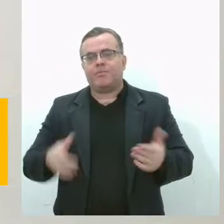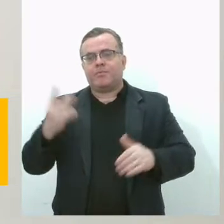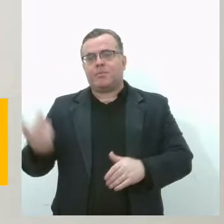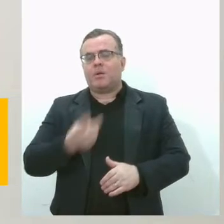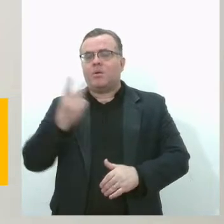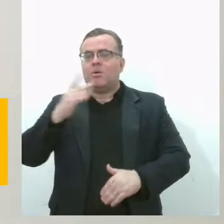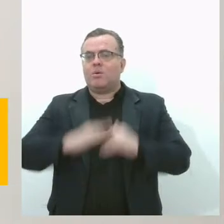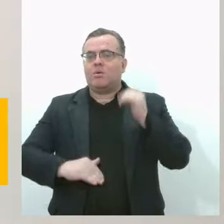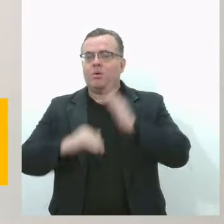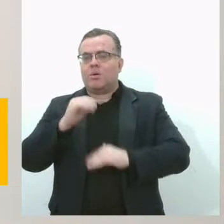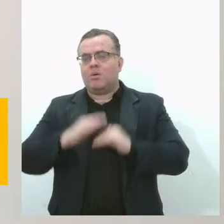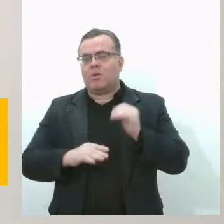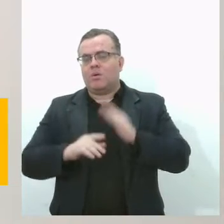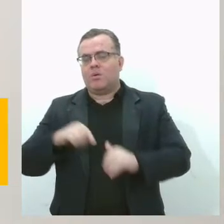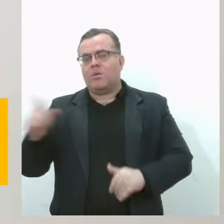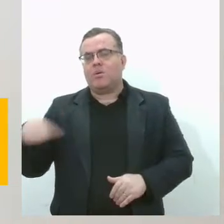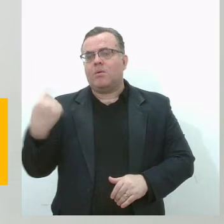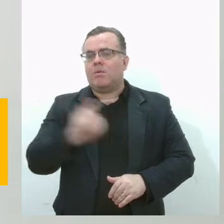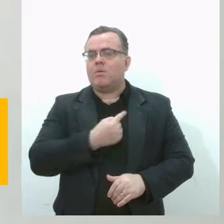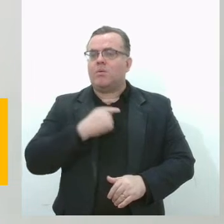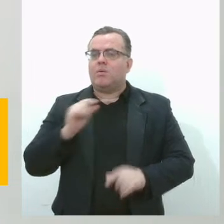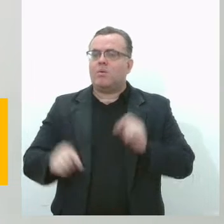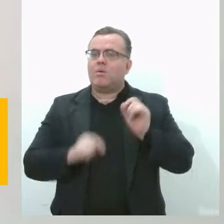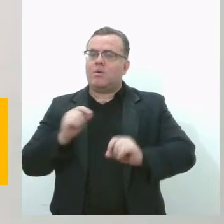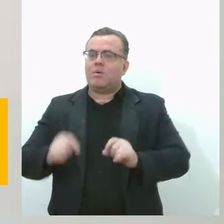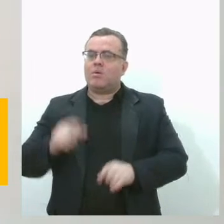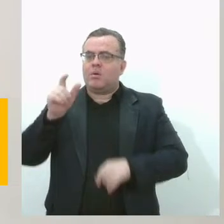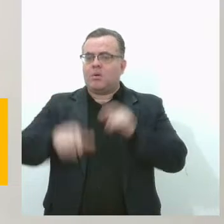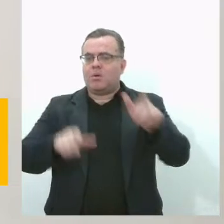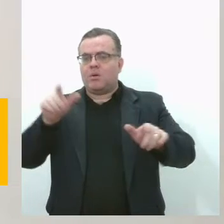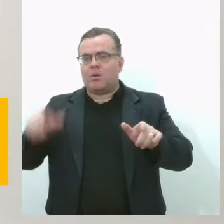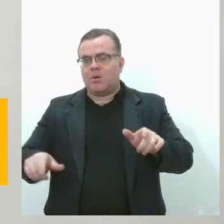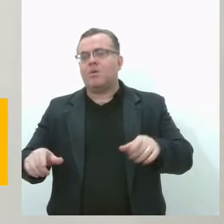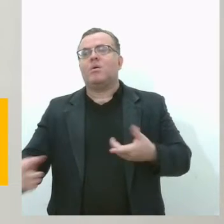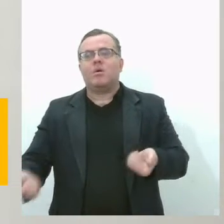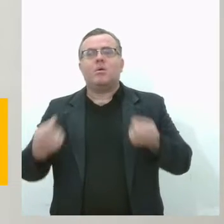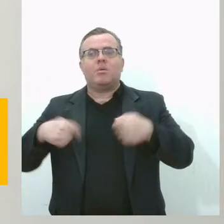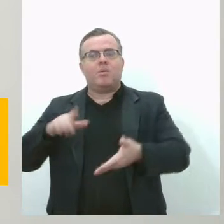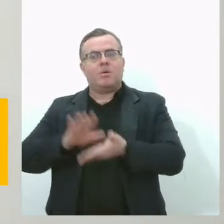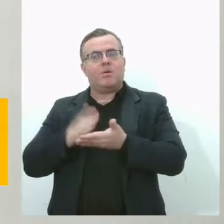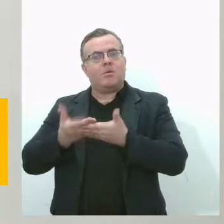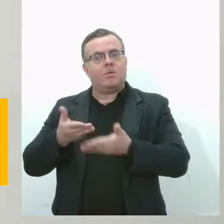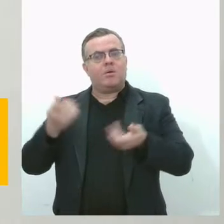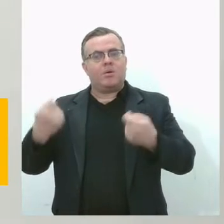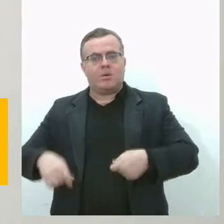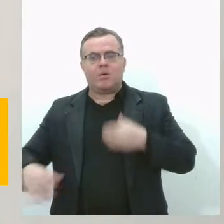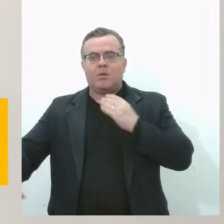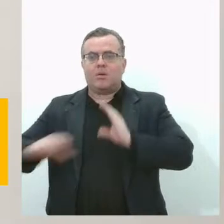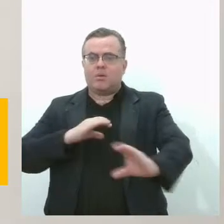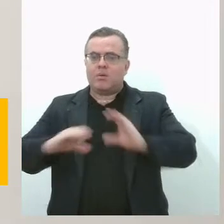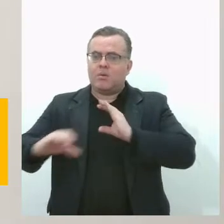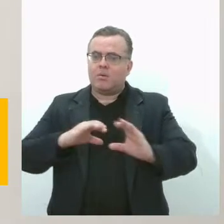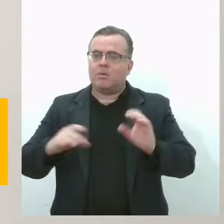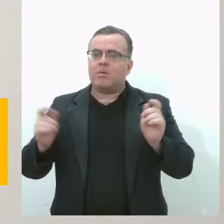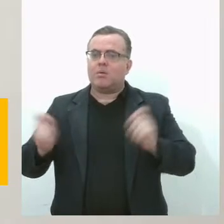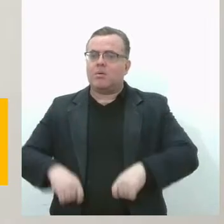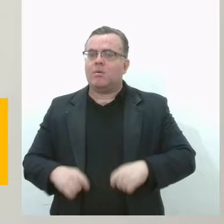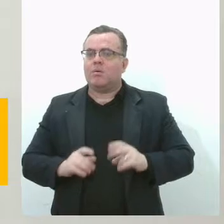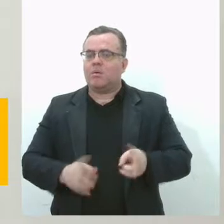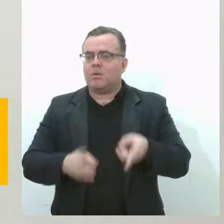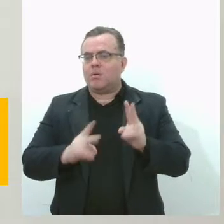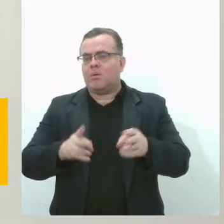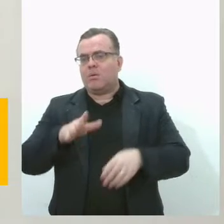né, que os surdos, eles precisam dos tradutores para conseguir se comunicar na sua